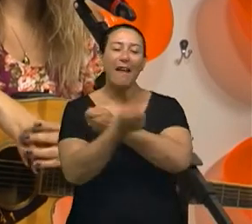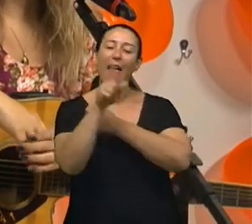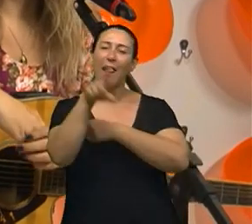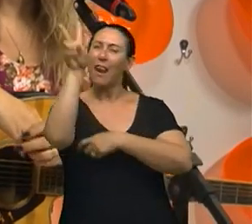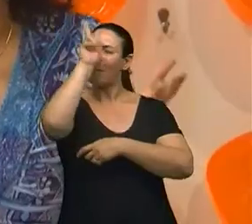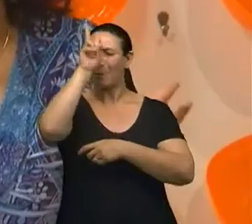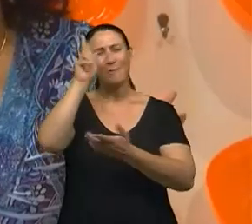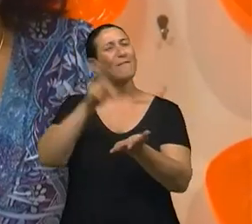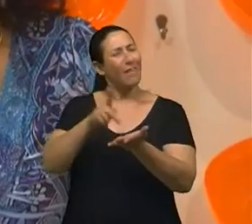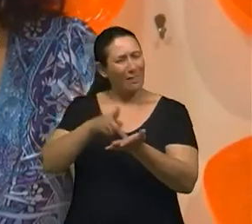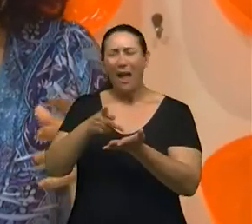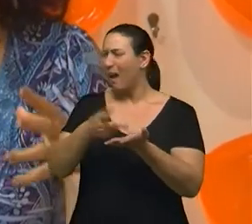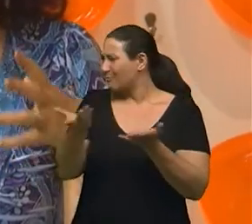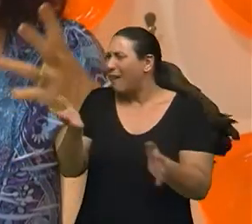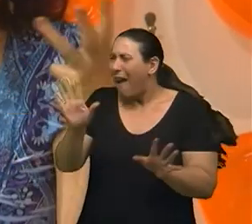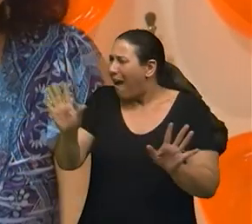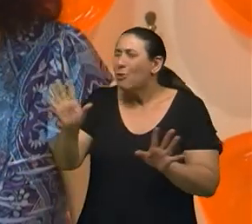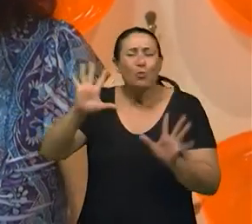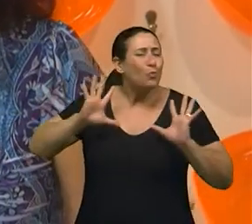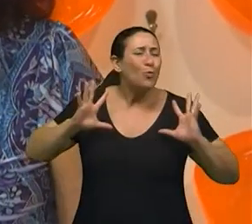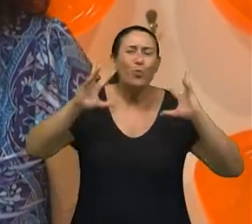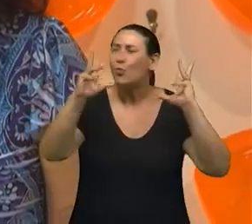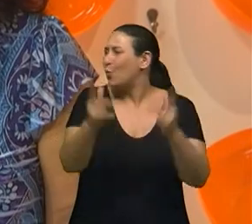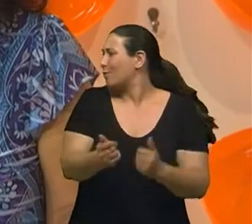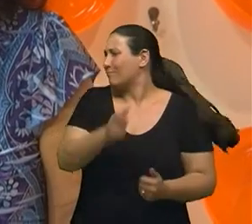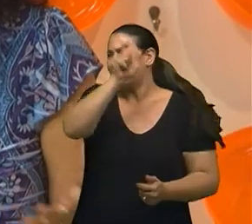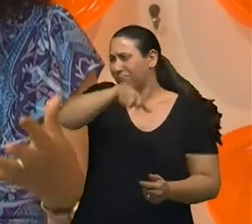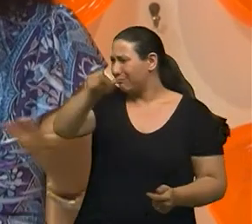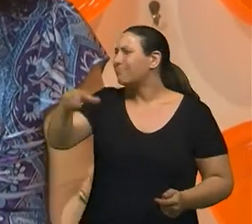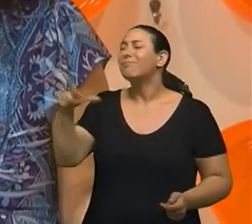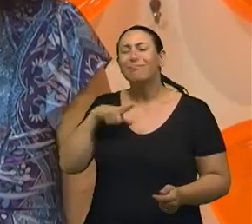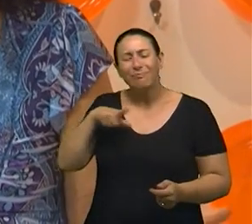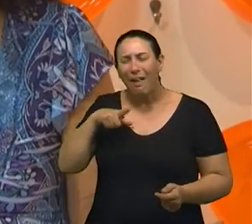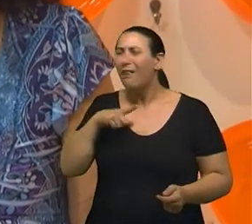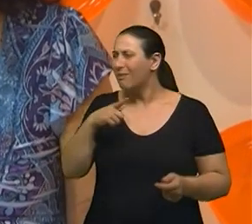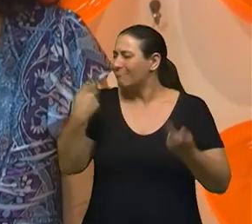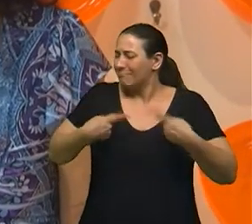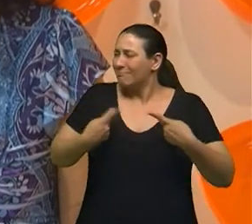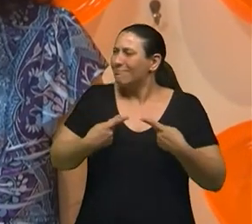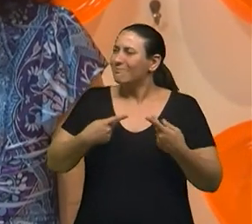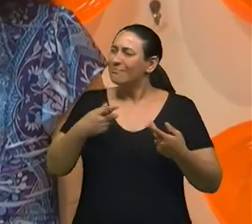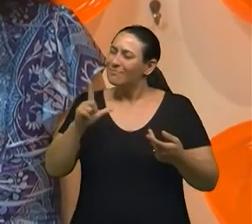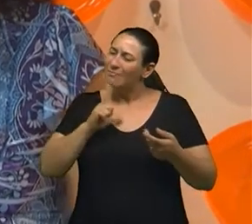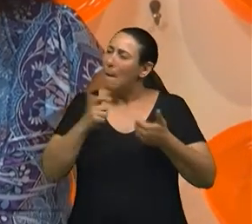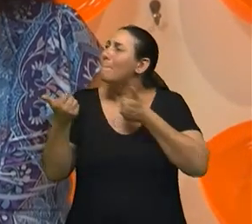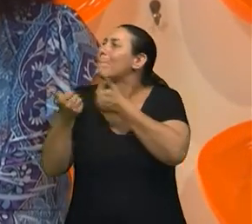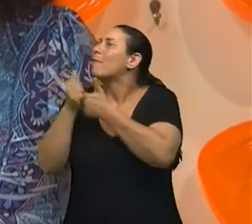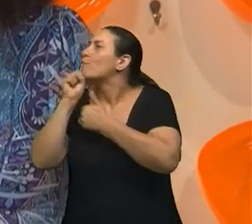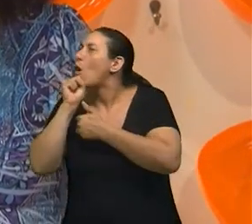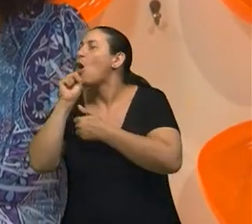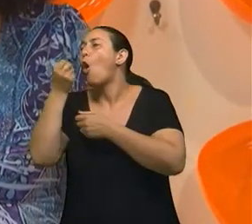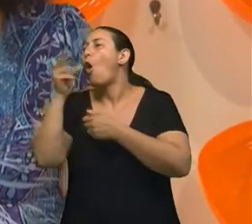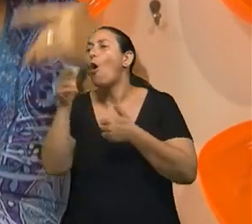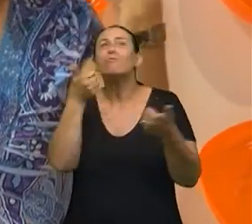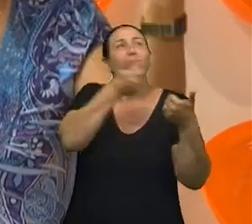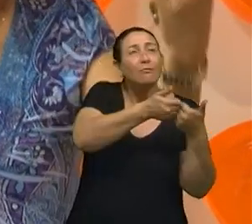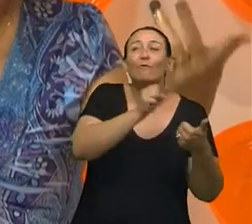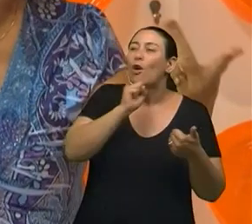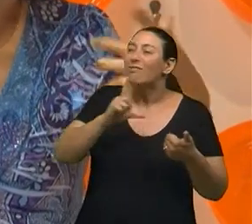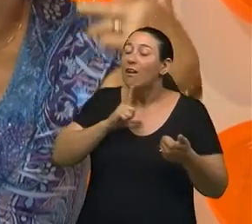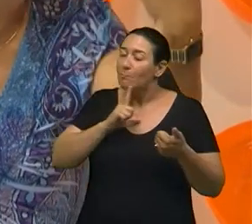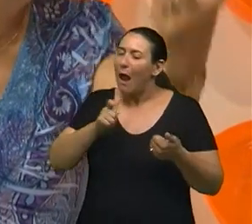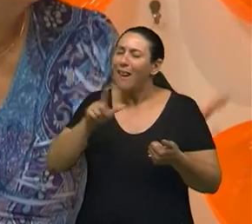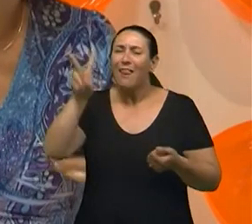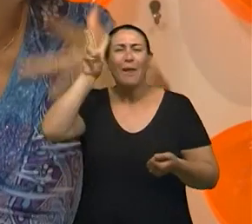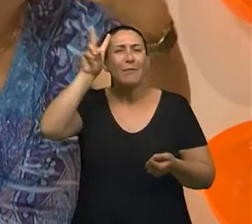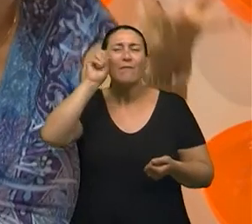mundo tem no seu imaginário, mesmo quem não teve a sua avó perto, que muitos de nós não tiveram uma avó perto, mas tem lembrança de outras